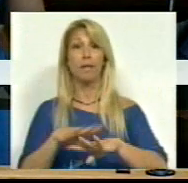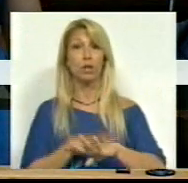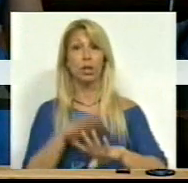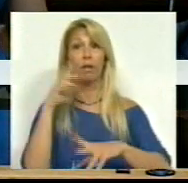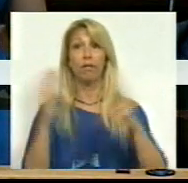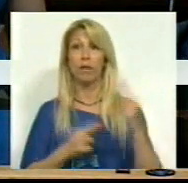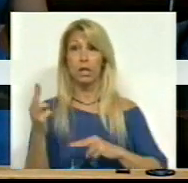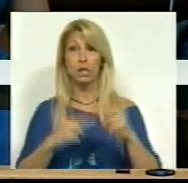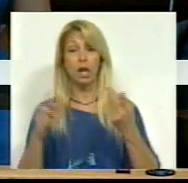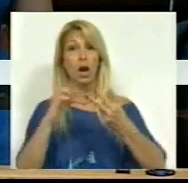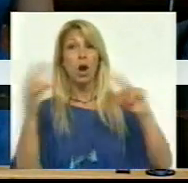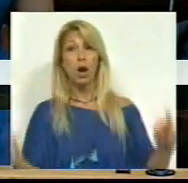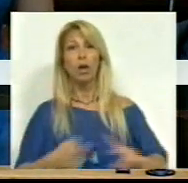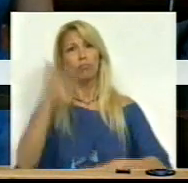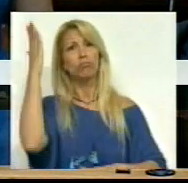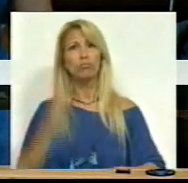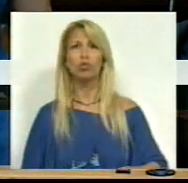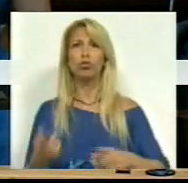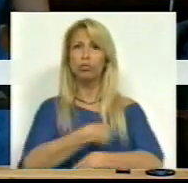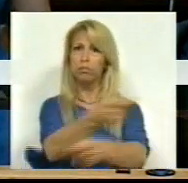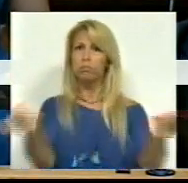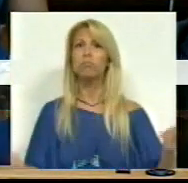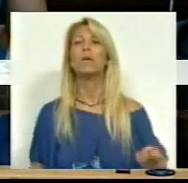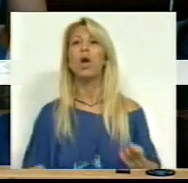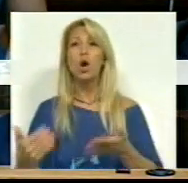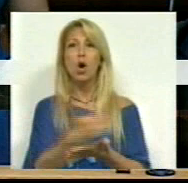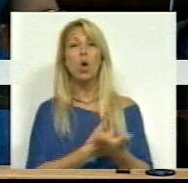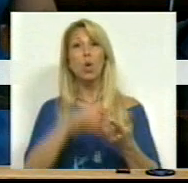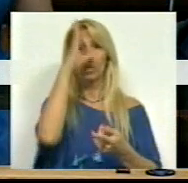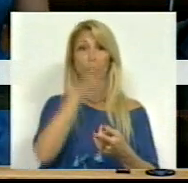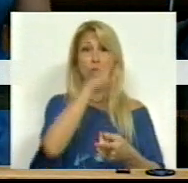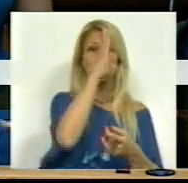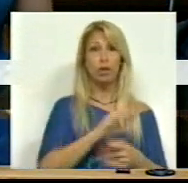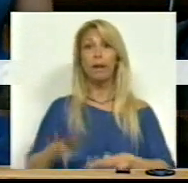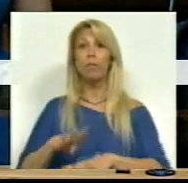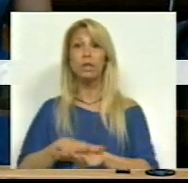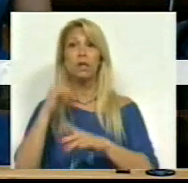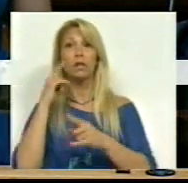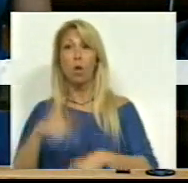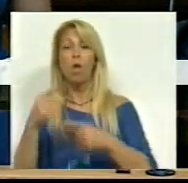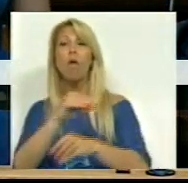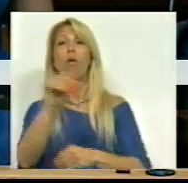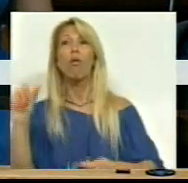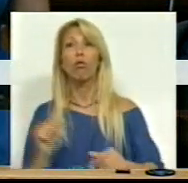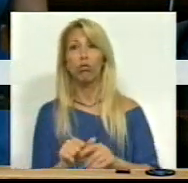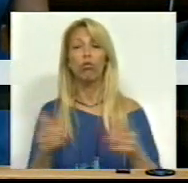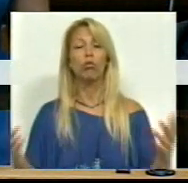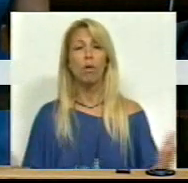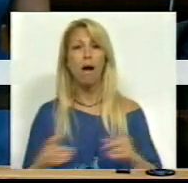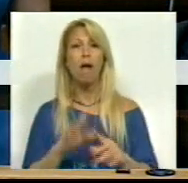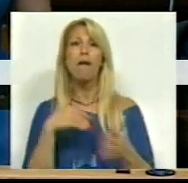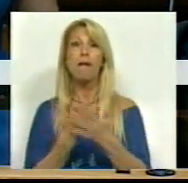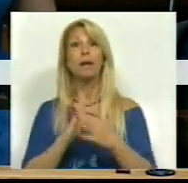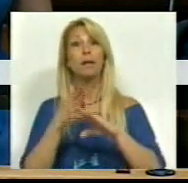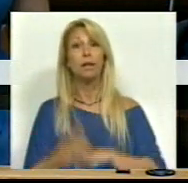das autarquias e a justa repartição dos recursos públicos entre o Estado e a administração local. Visa dar mais capacidade às autarquias para intervir juntas